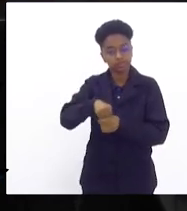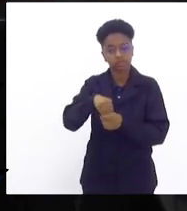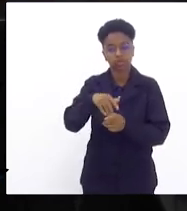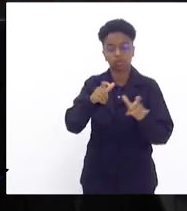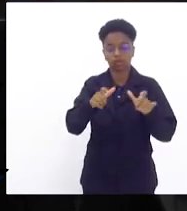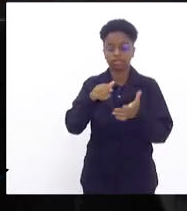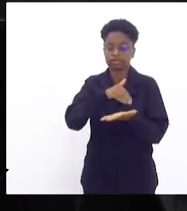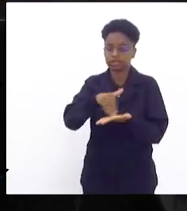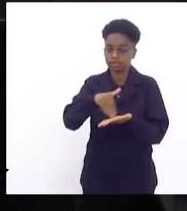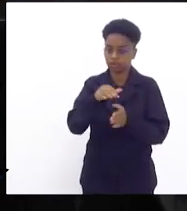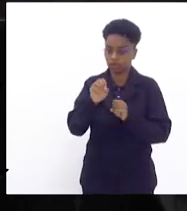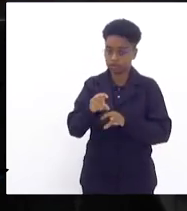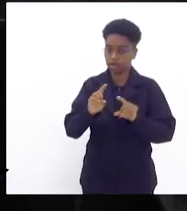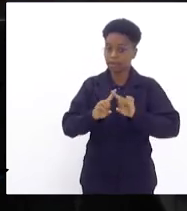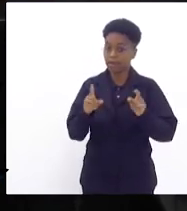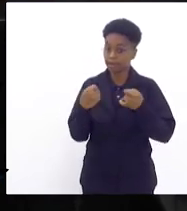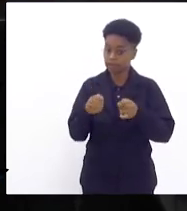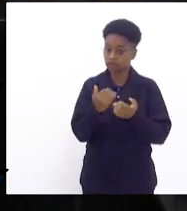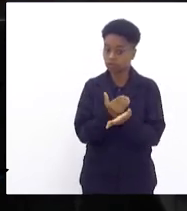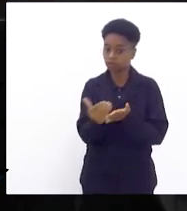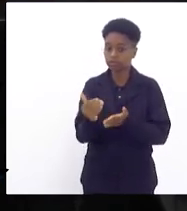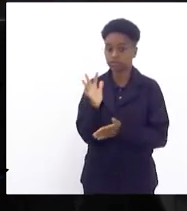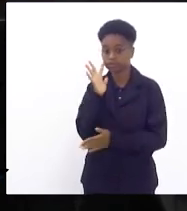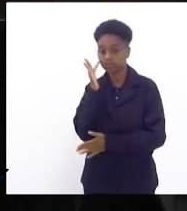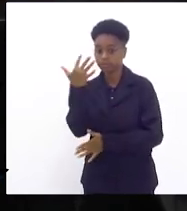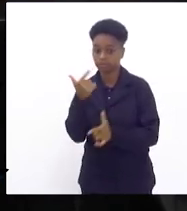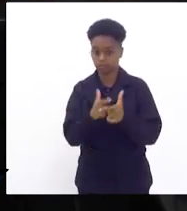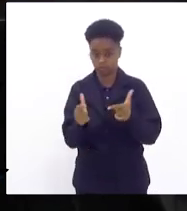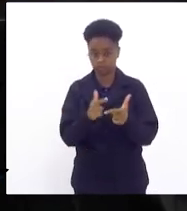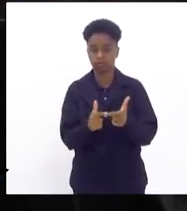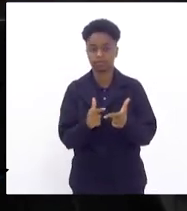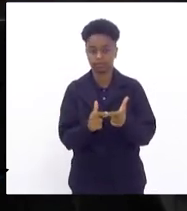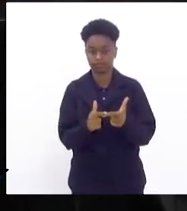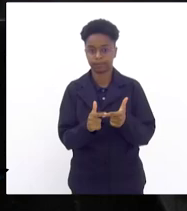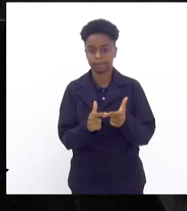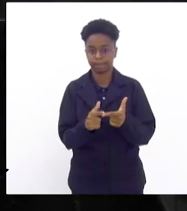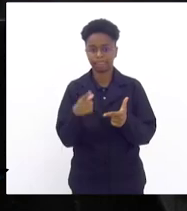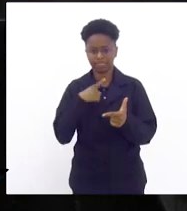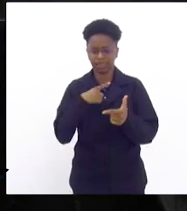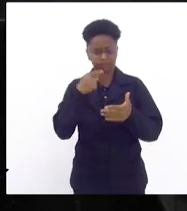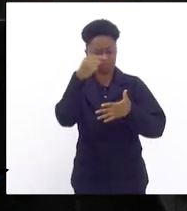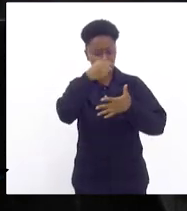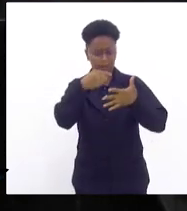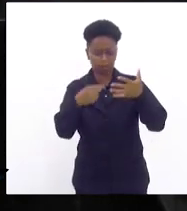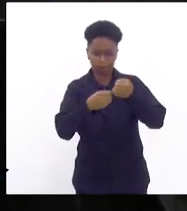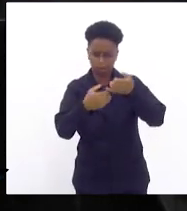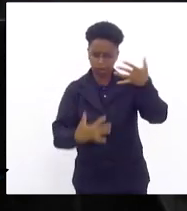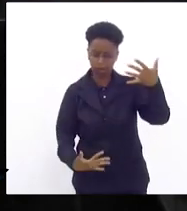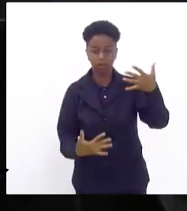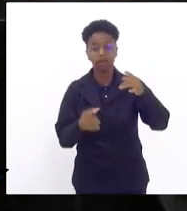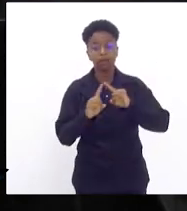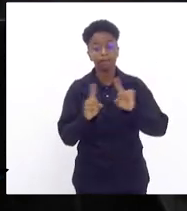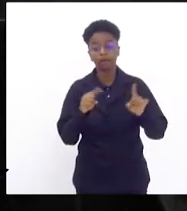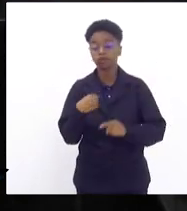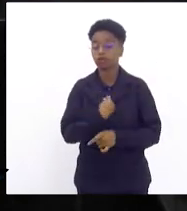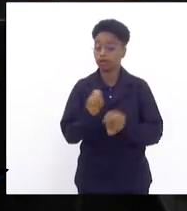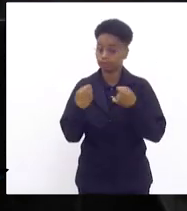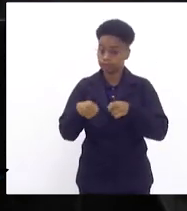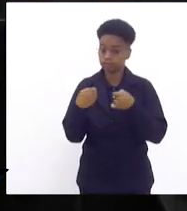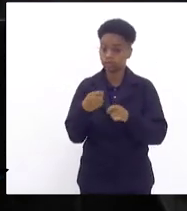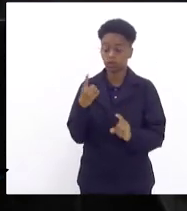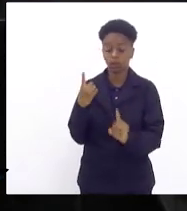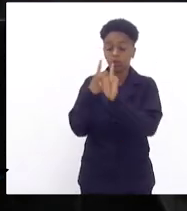mas a gente precisa começar a solucionar esses problemas. Os problemas são inúmeros e a gente precisa buscar essas